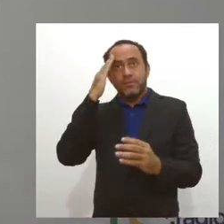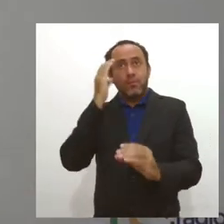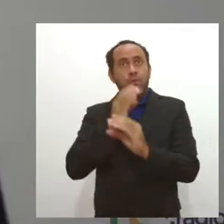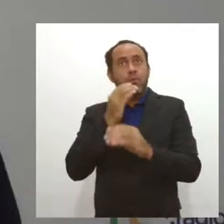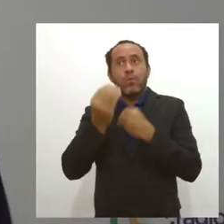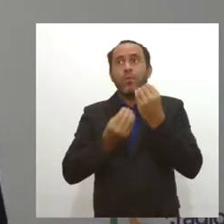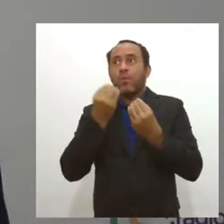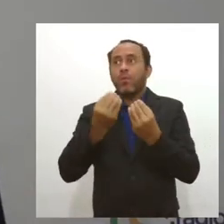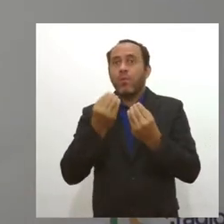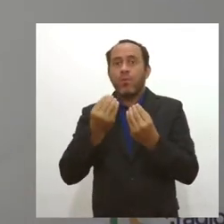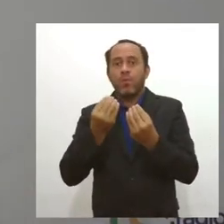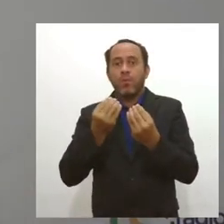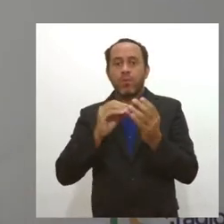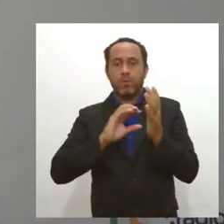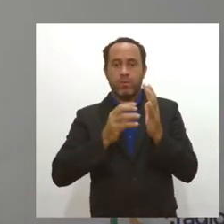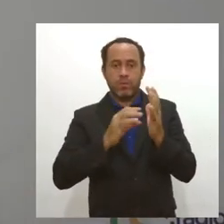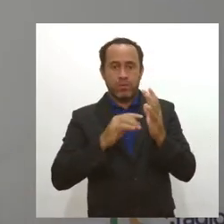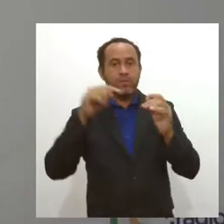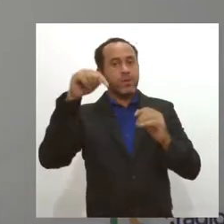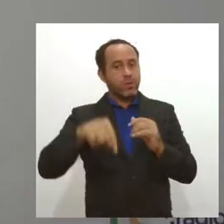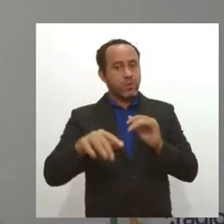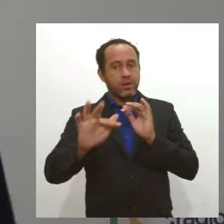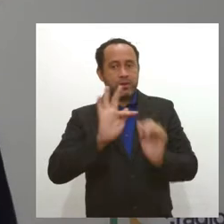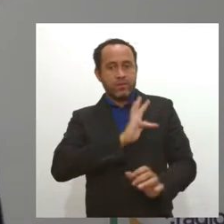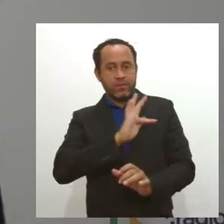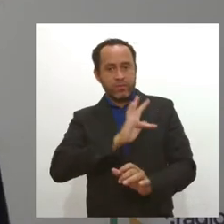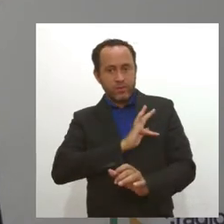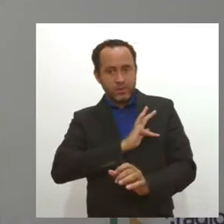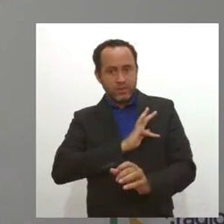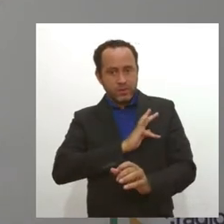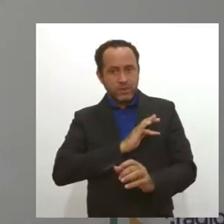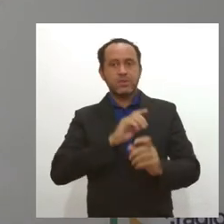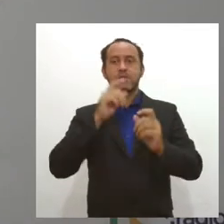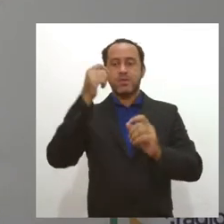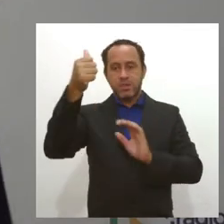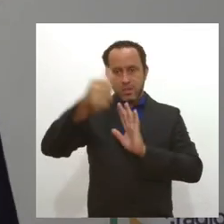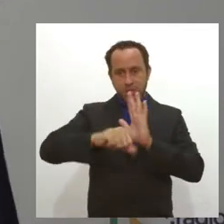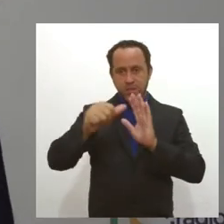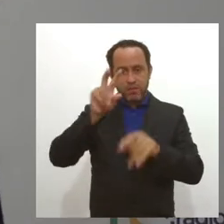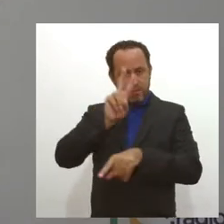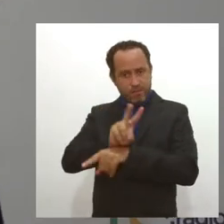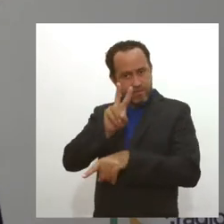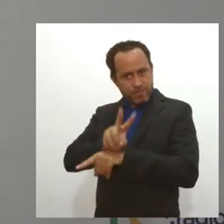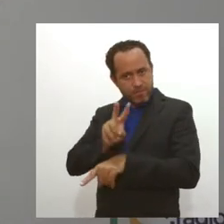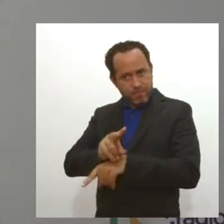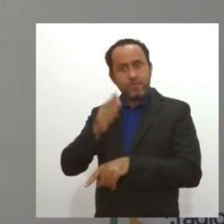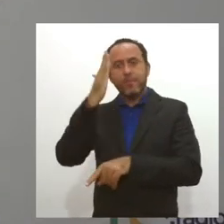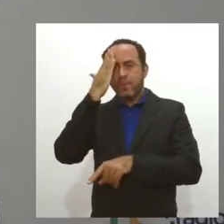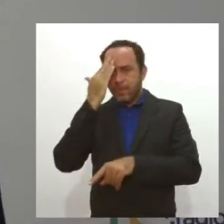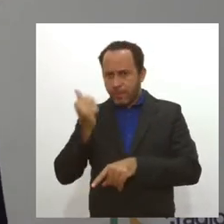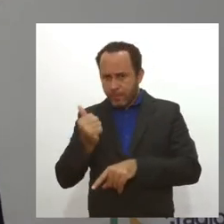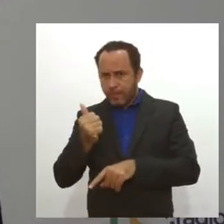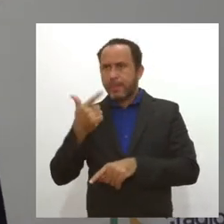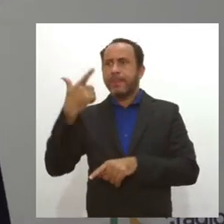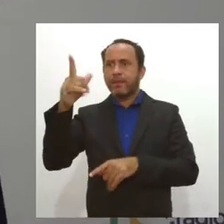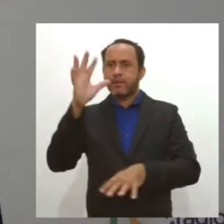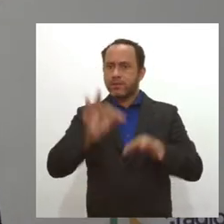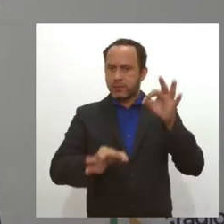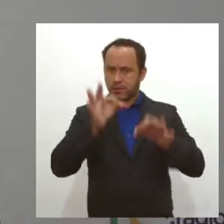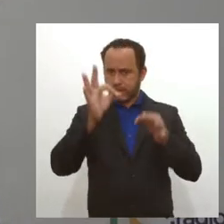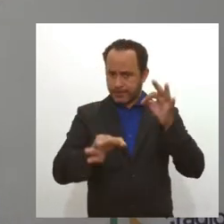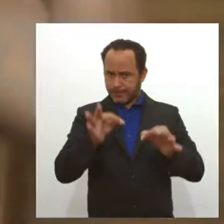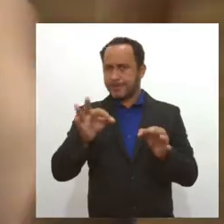de alguns colegas. Parlamento é lugar de fiscalização. Parlamento, sim, é o local de a gente saber se os demais poderes estão